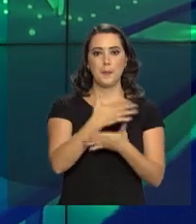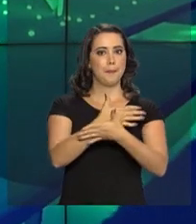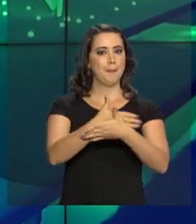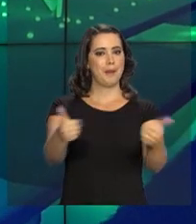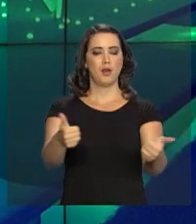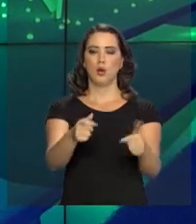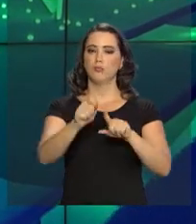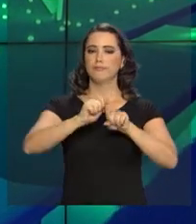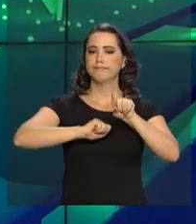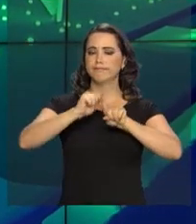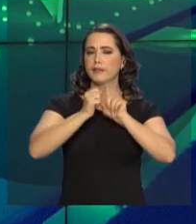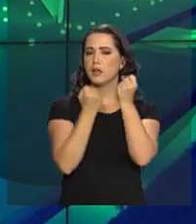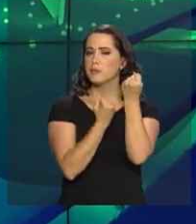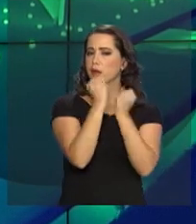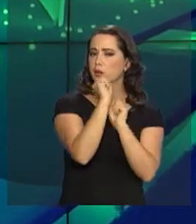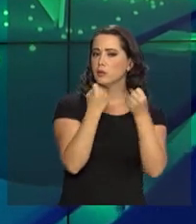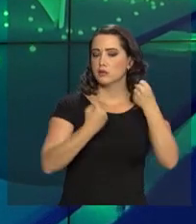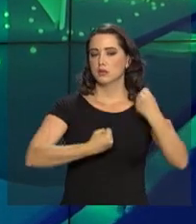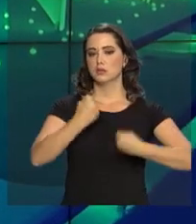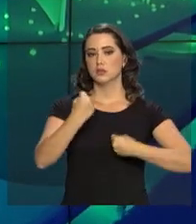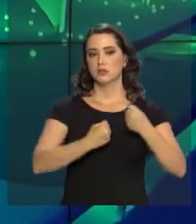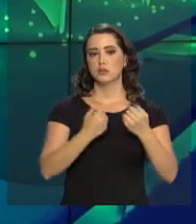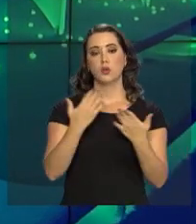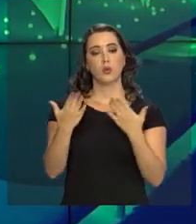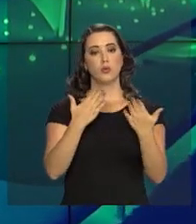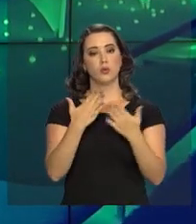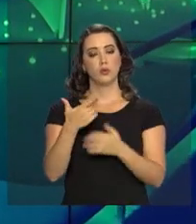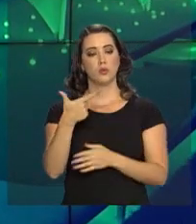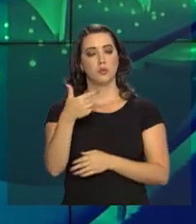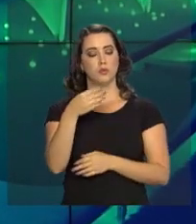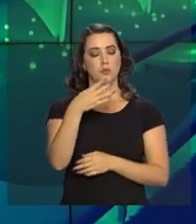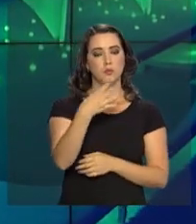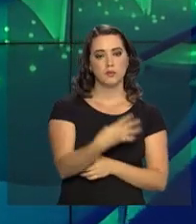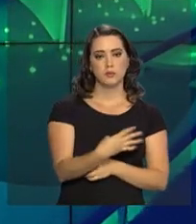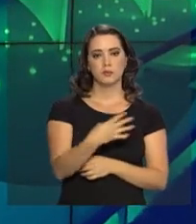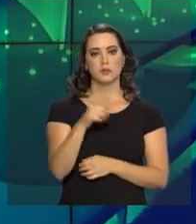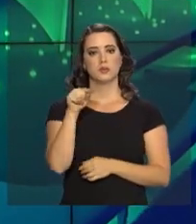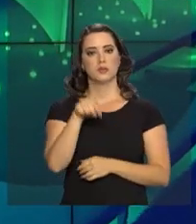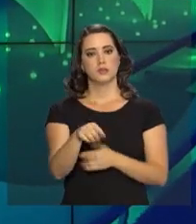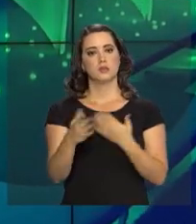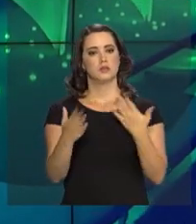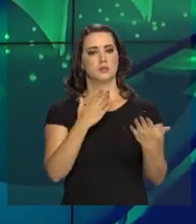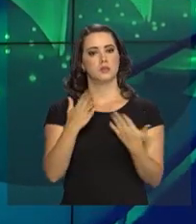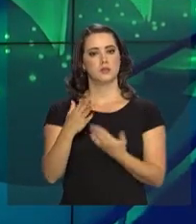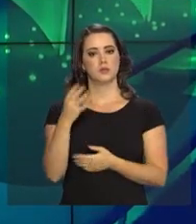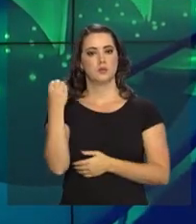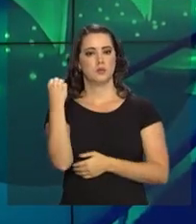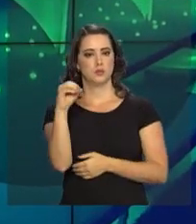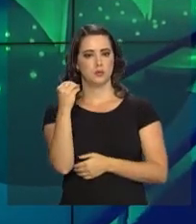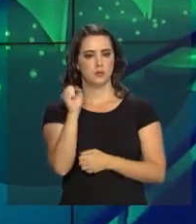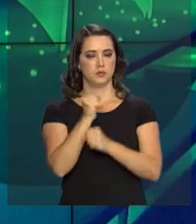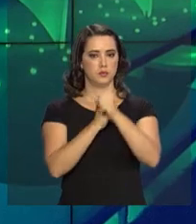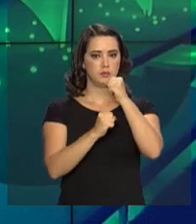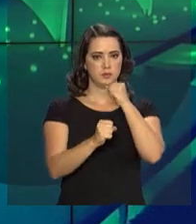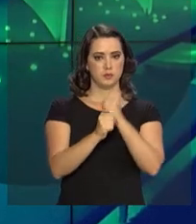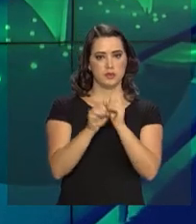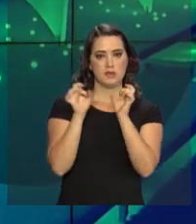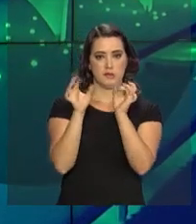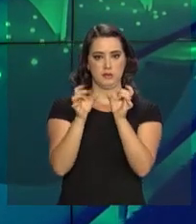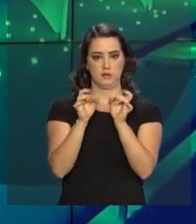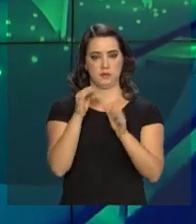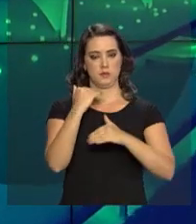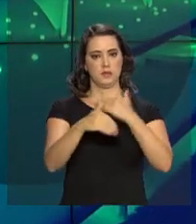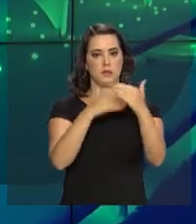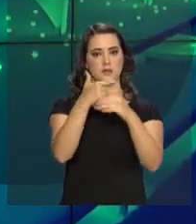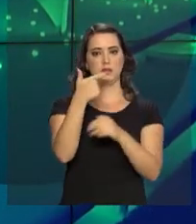foi o melhor mês para a indústria automobilística desde dezembro de 2014. Na comparação com outubro do ano passado,